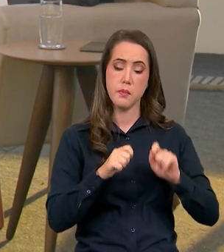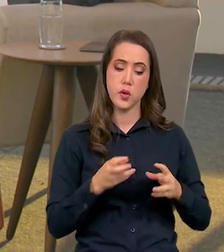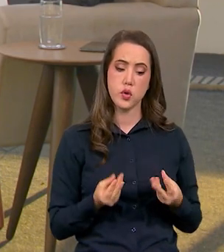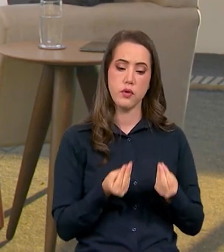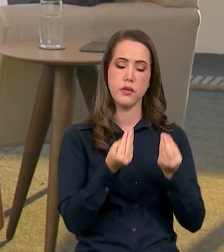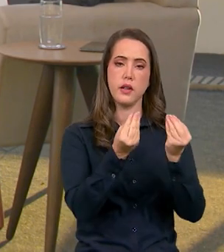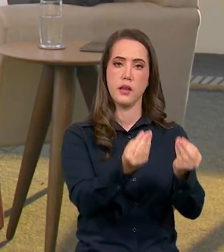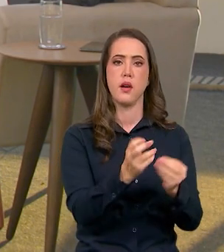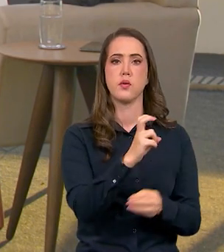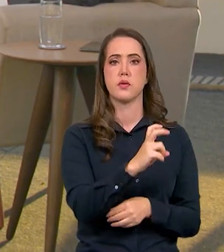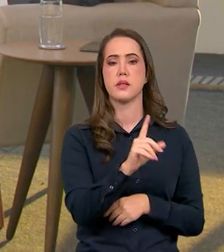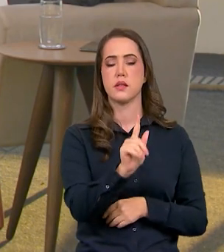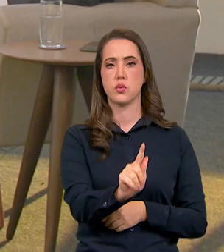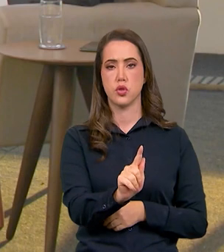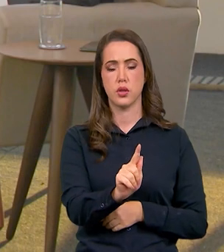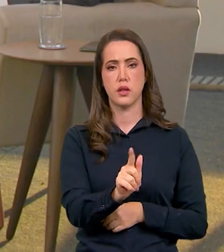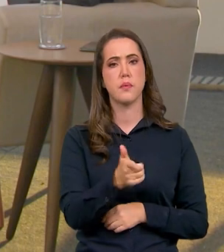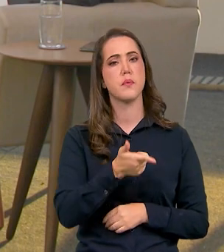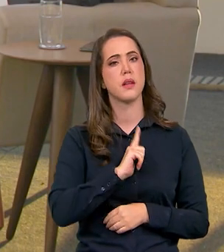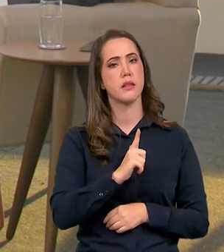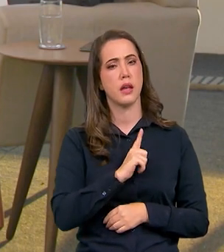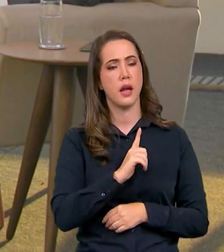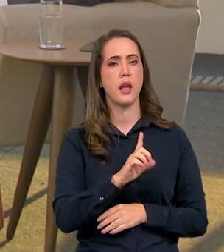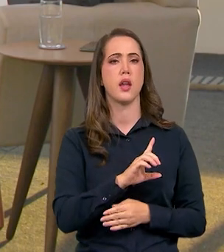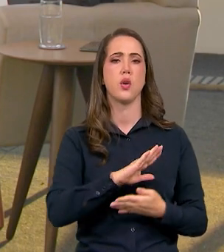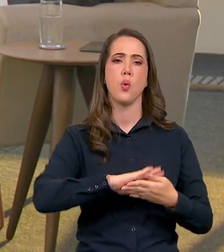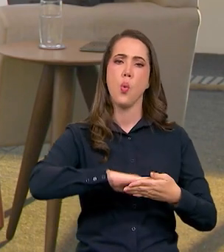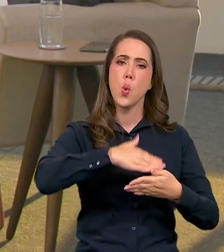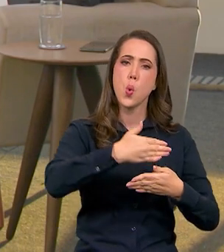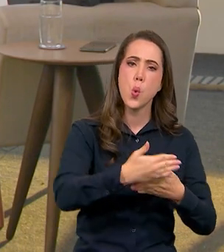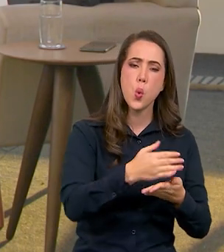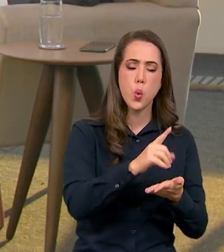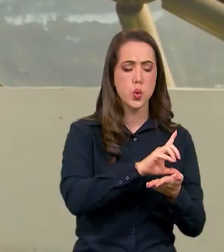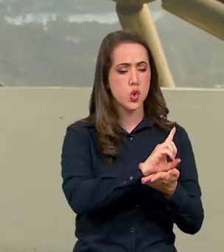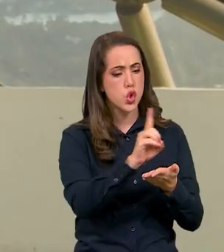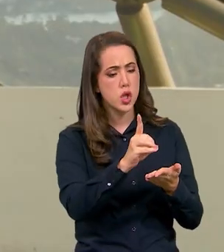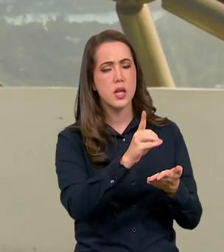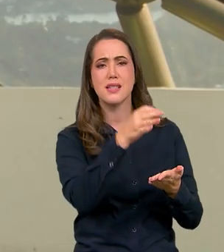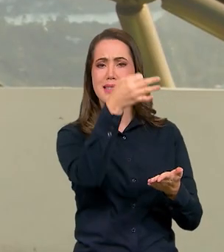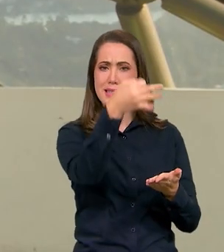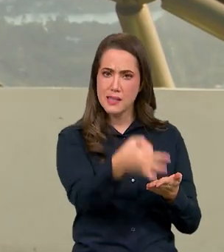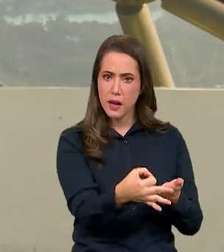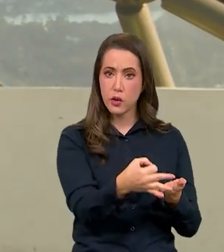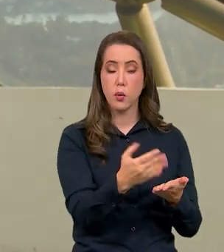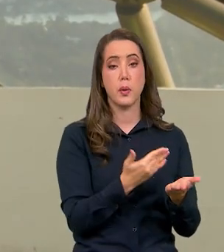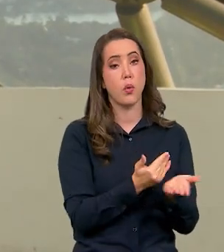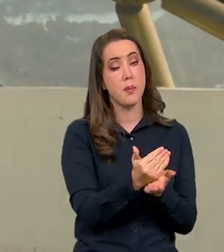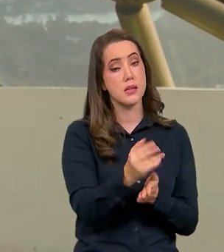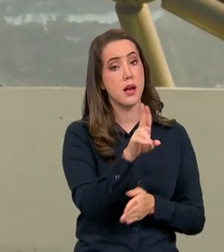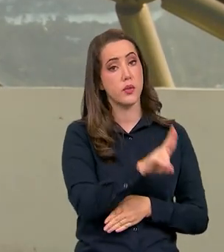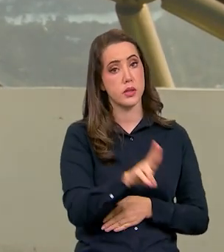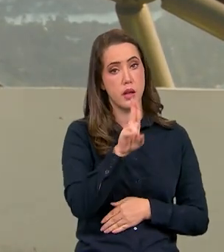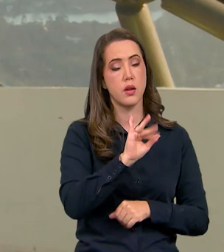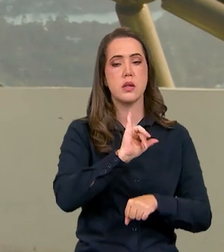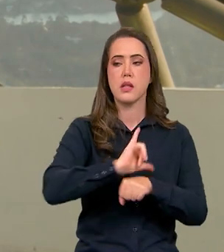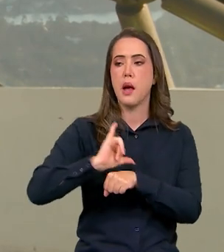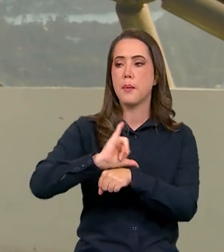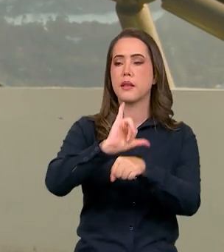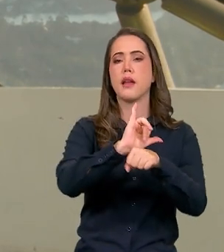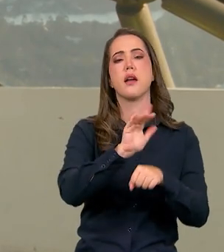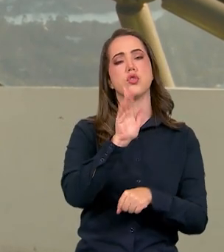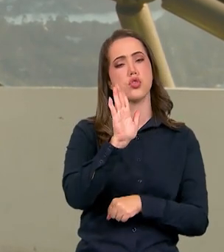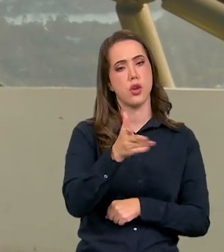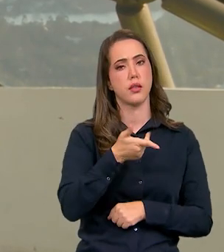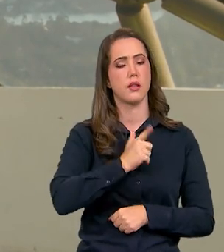levarem a tecnologia. Existe um cronograma de execução para essa implantação. Então, as capitais já foram